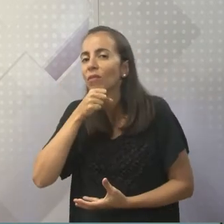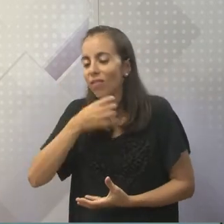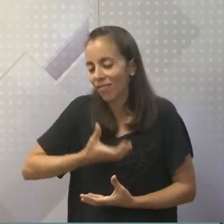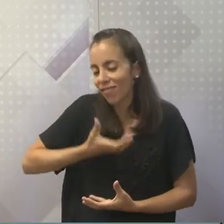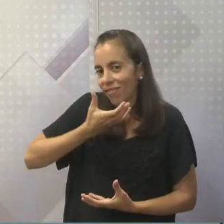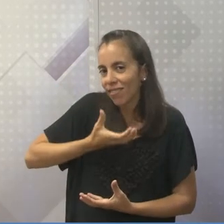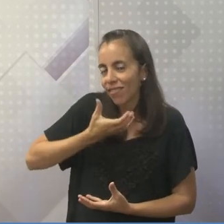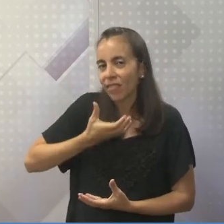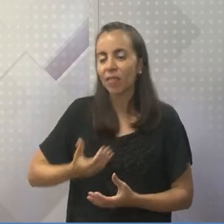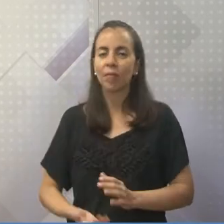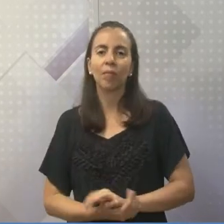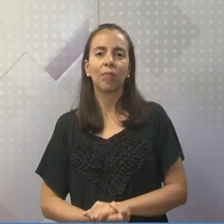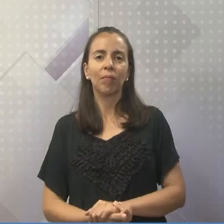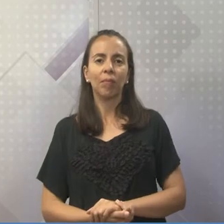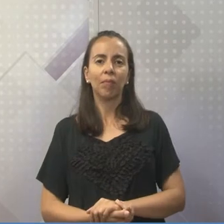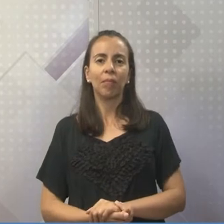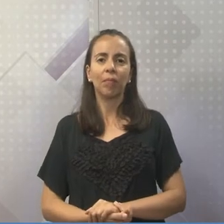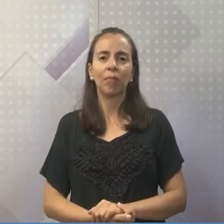isso,